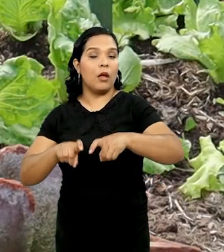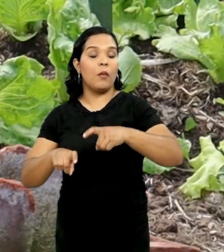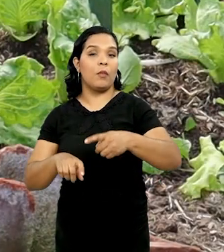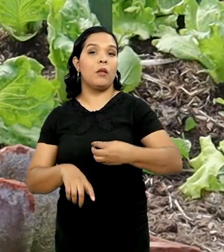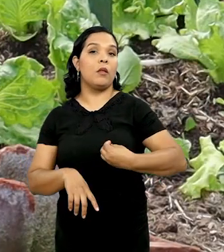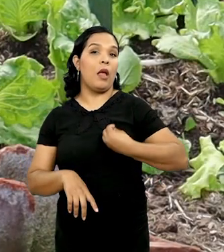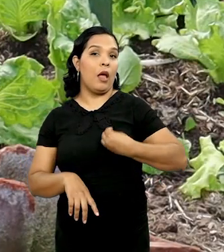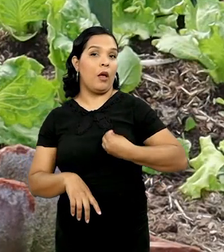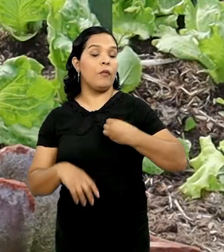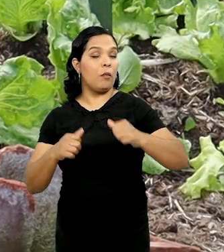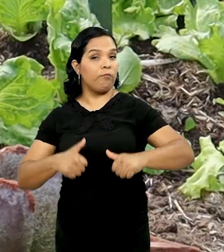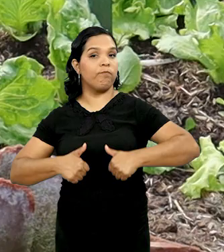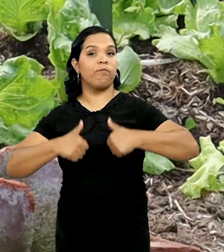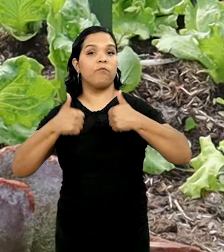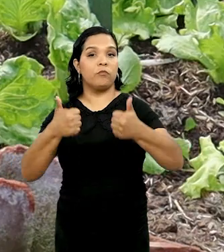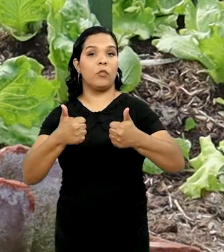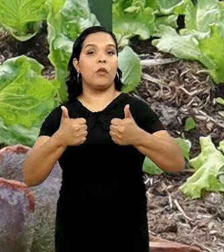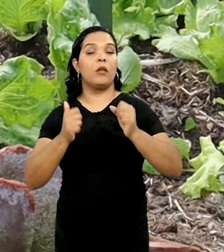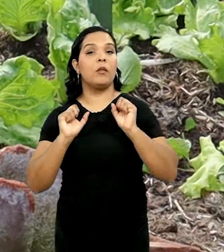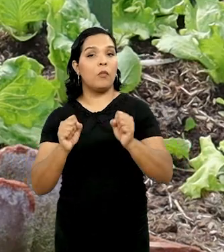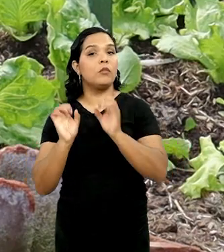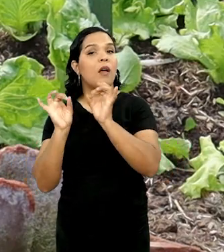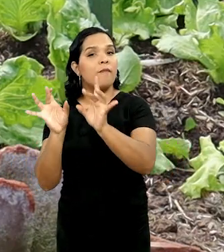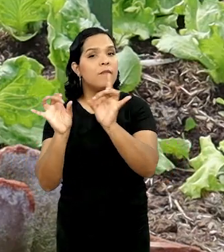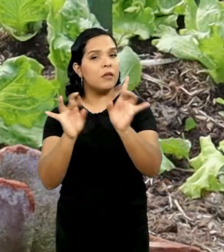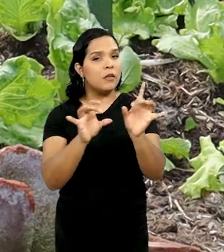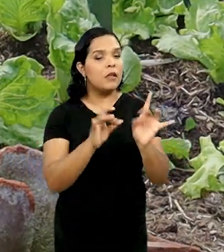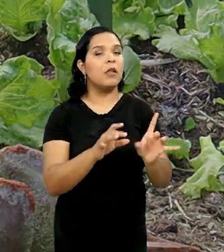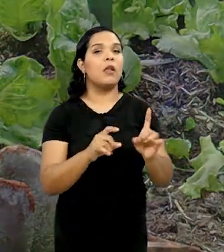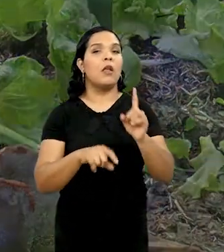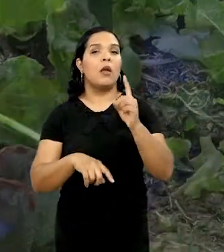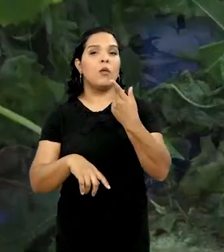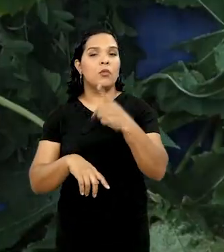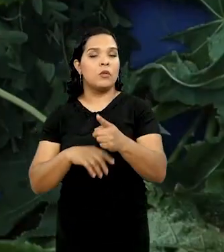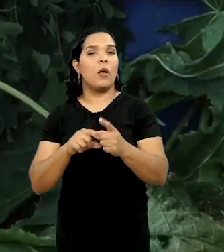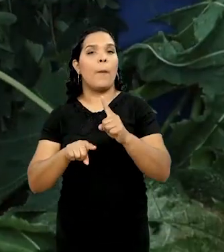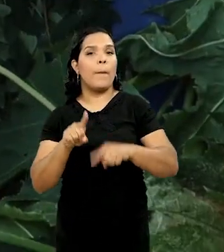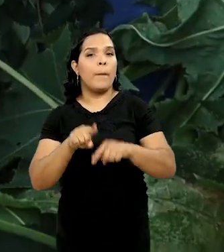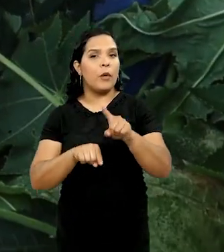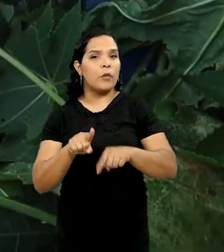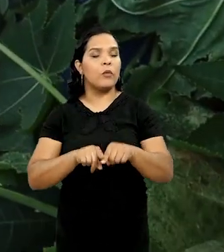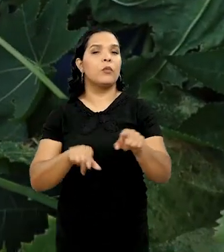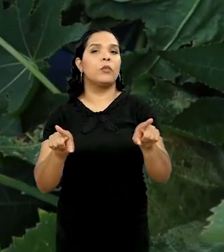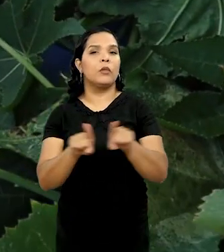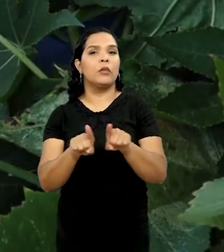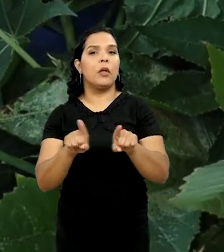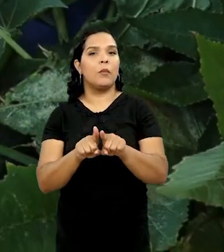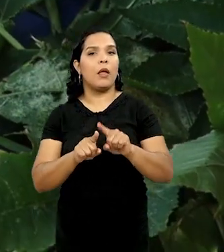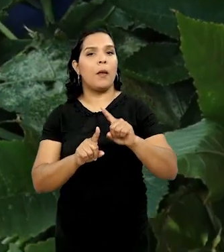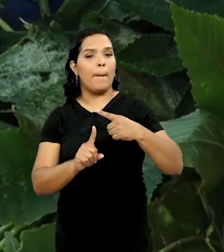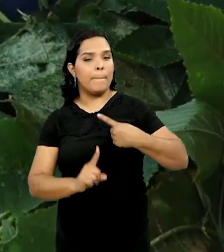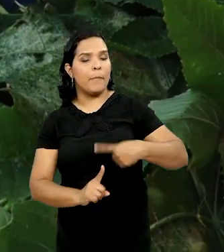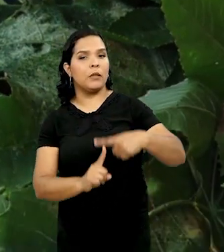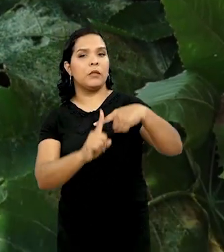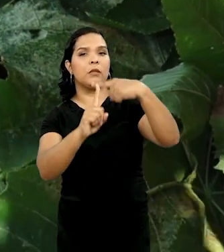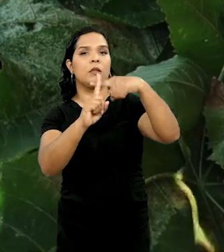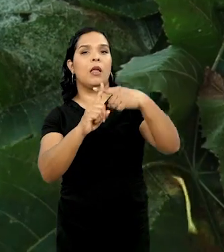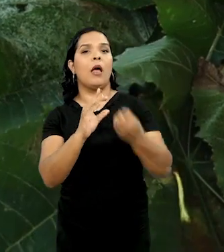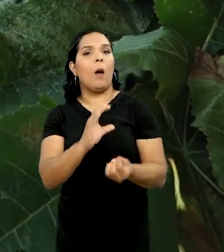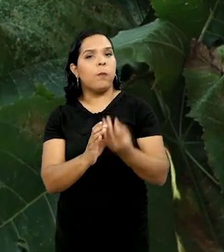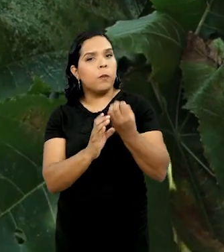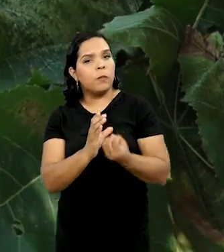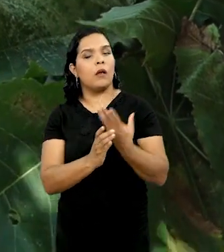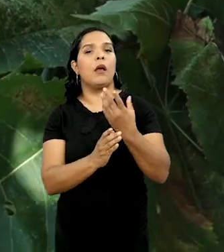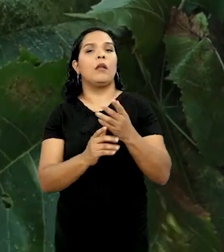vida de maneira digna, que ele possa comercializar o seu produto, potencializar a sua produção. A gente também